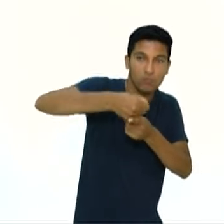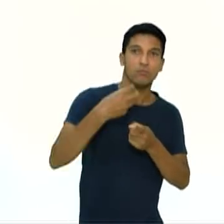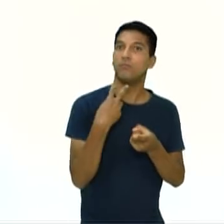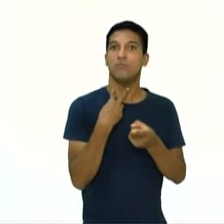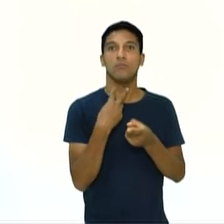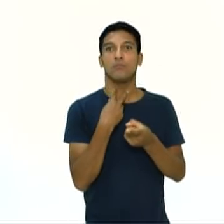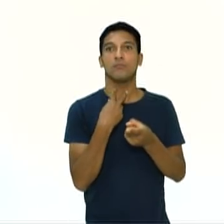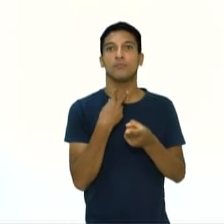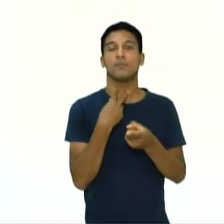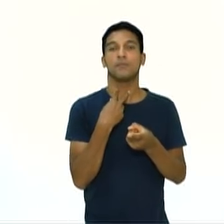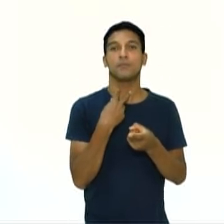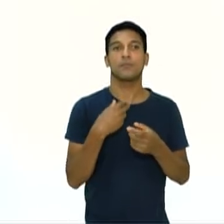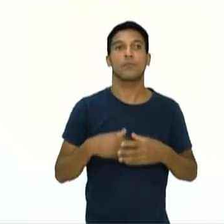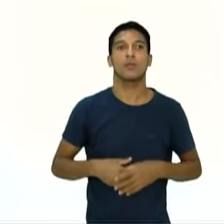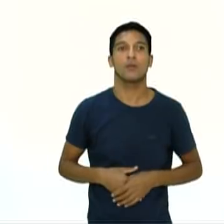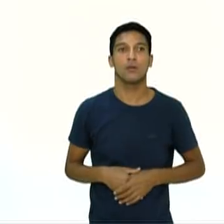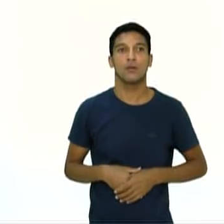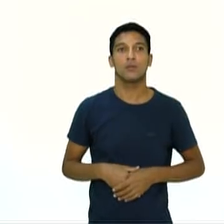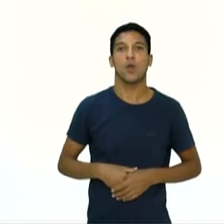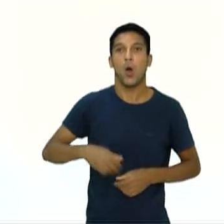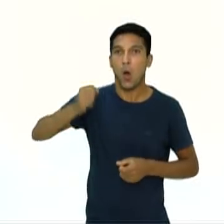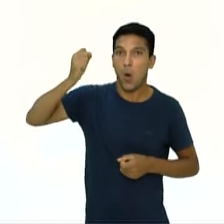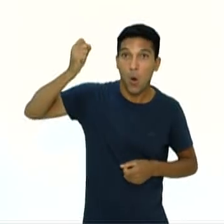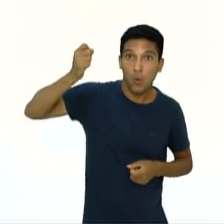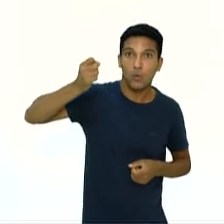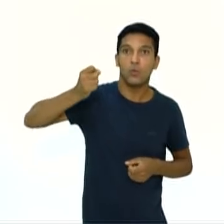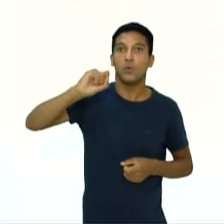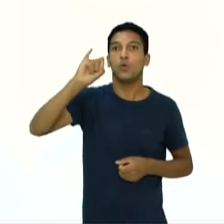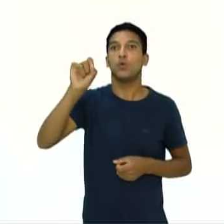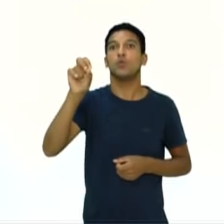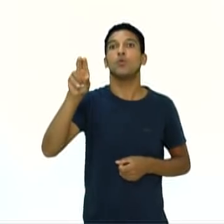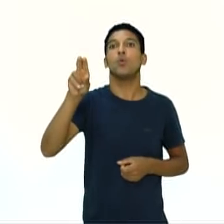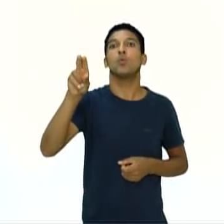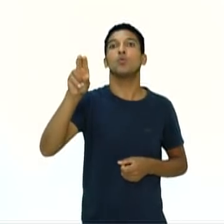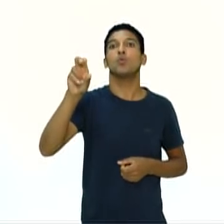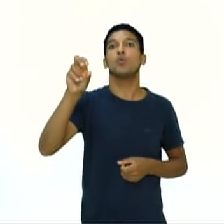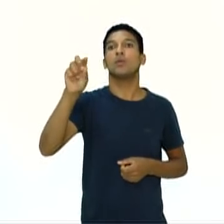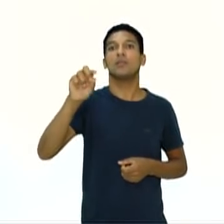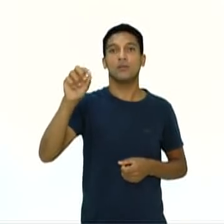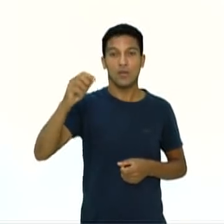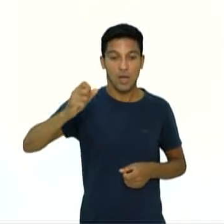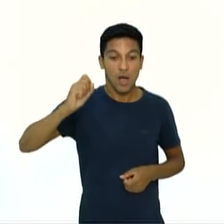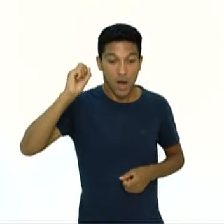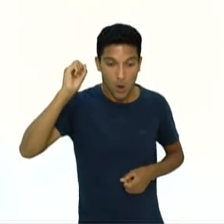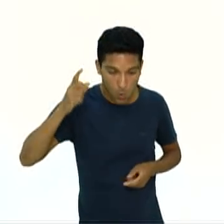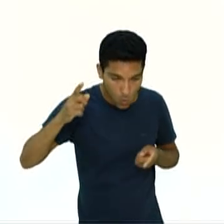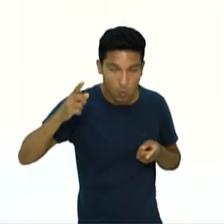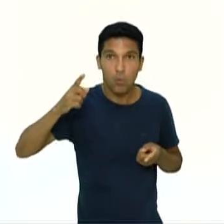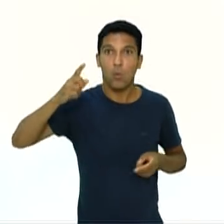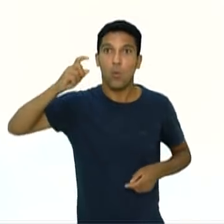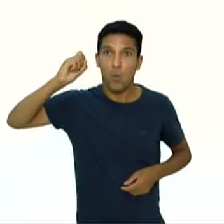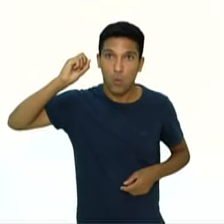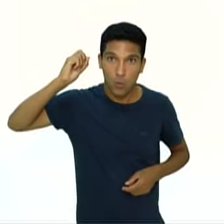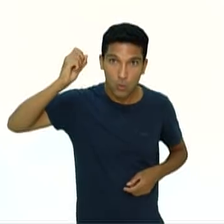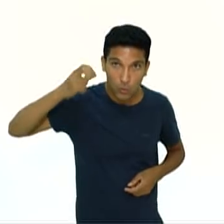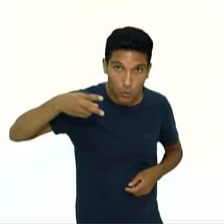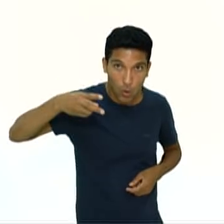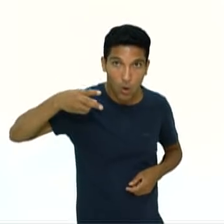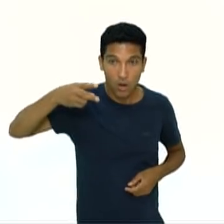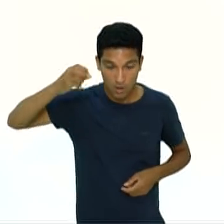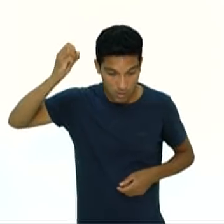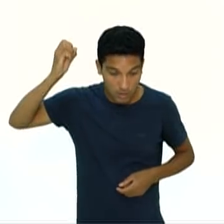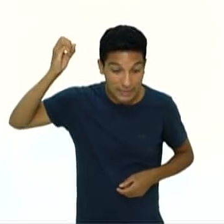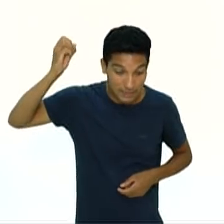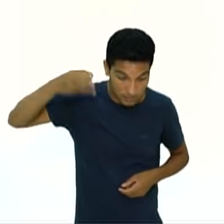Então, quando um deles cai, na mesma hora o árbitro já manda parar a luta. E ele começa uma